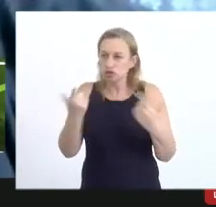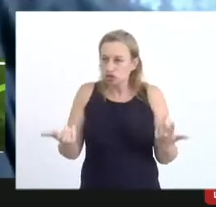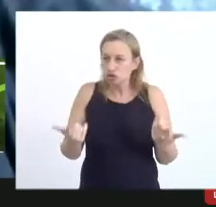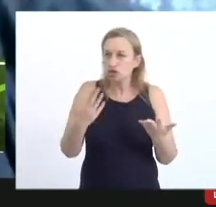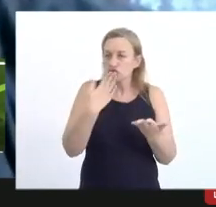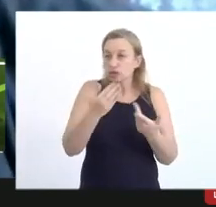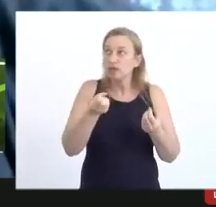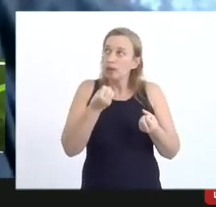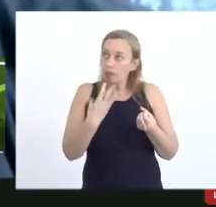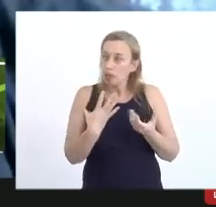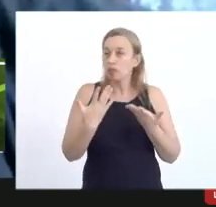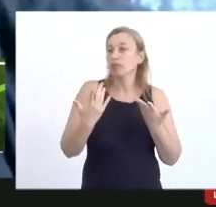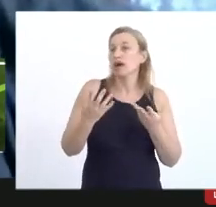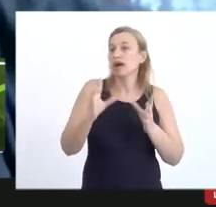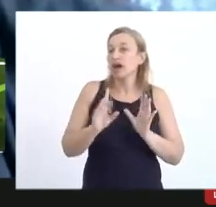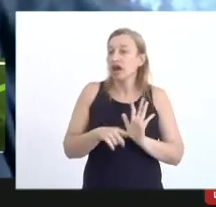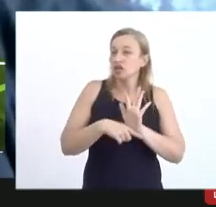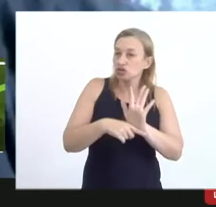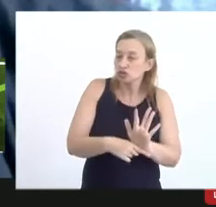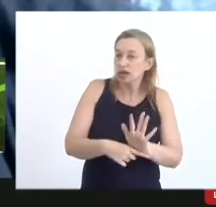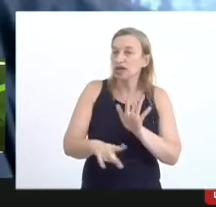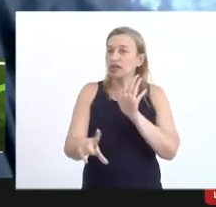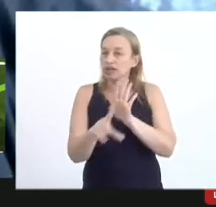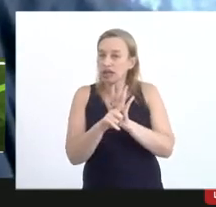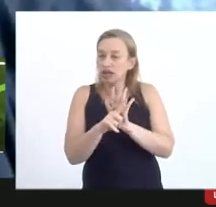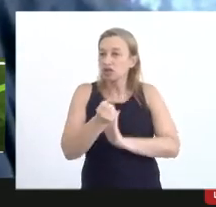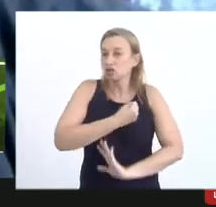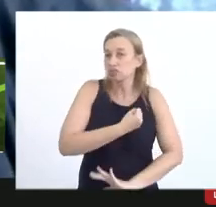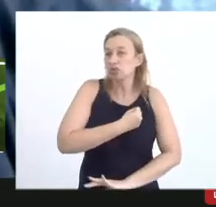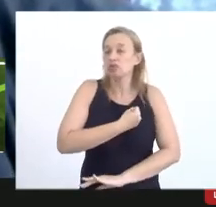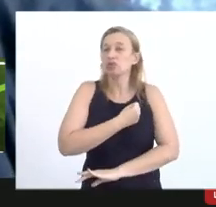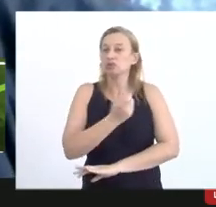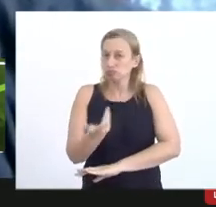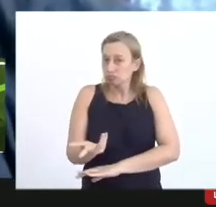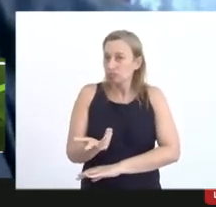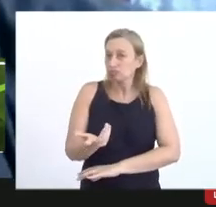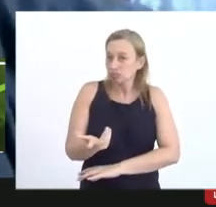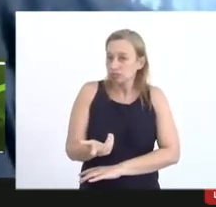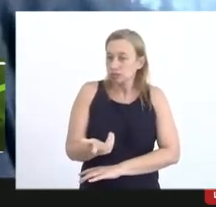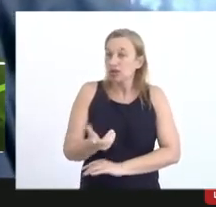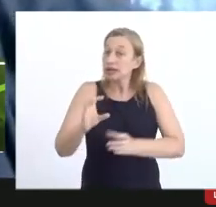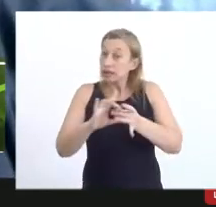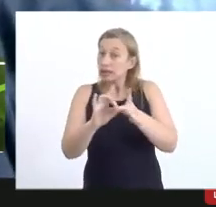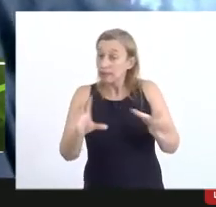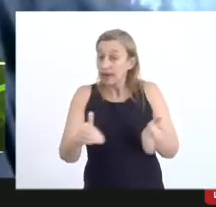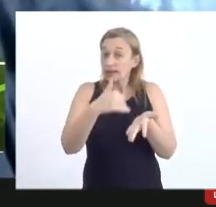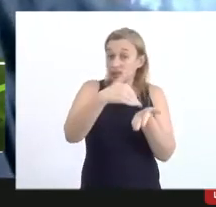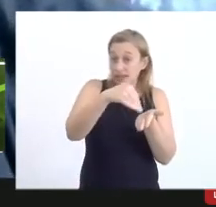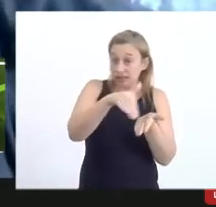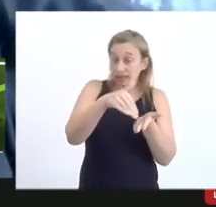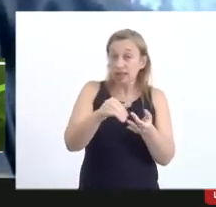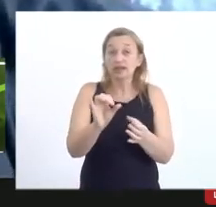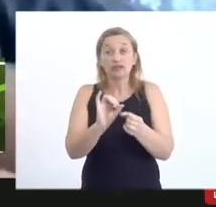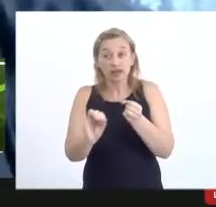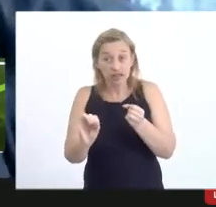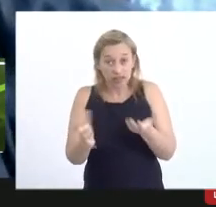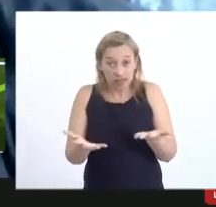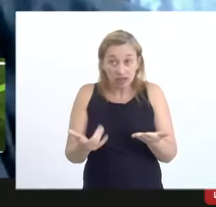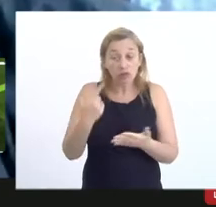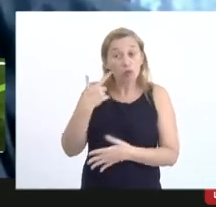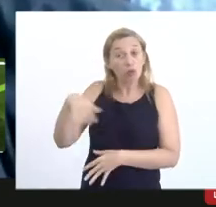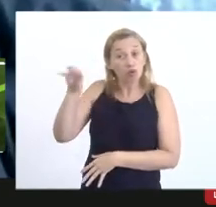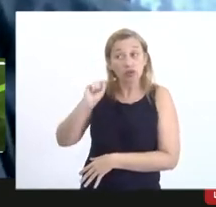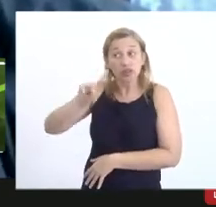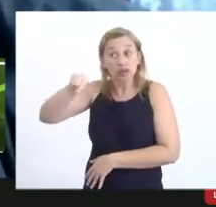dissesse bom para cumprimento do que dispõe a lei número tal que autoriza a secretaria a fazer dessa forma vamos ouvir